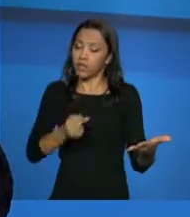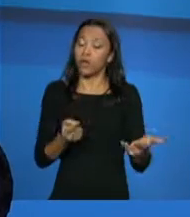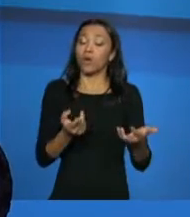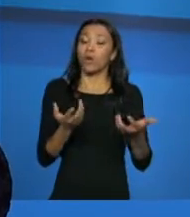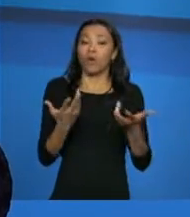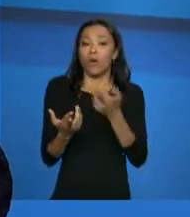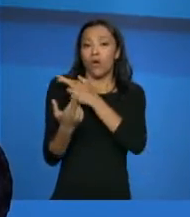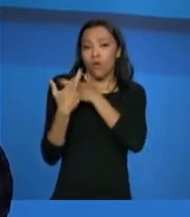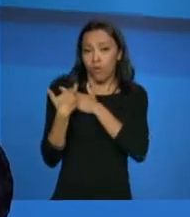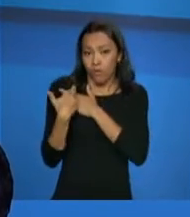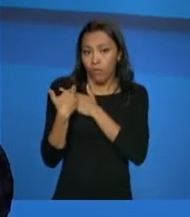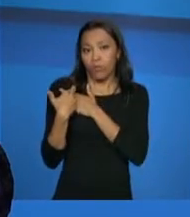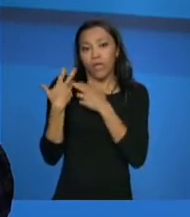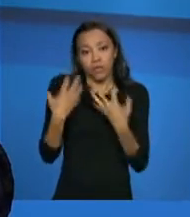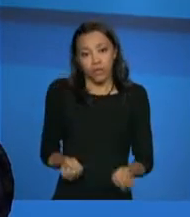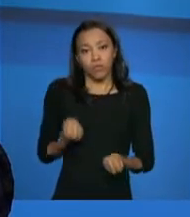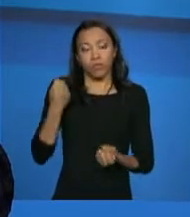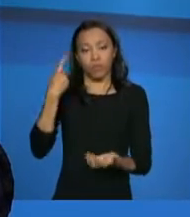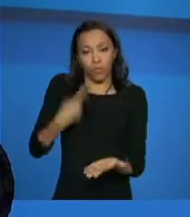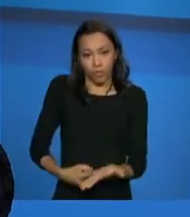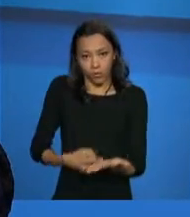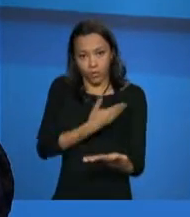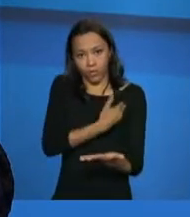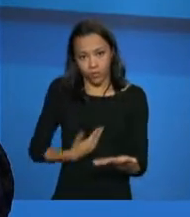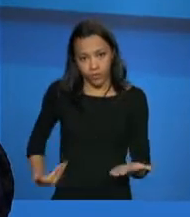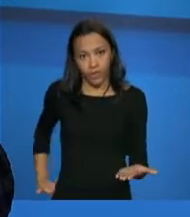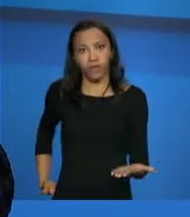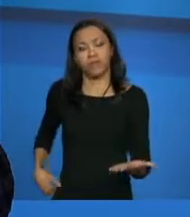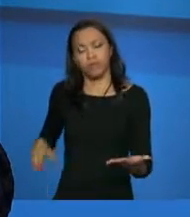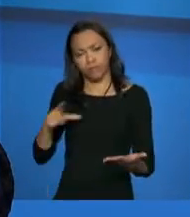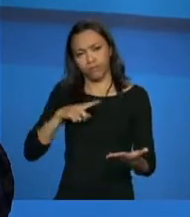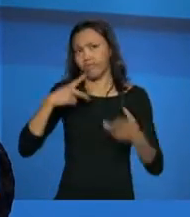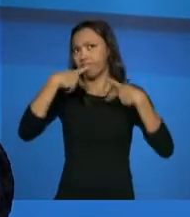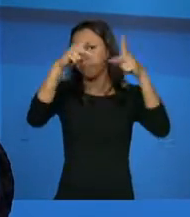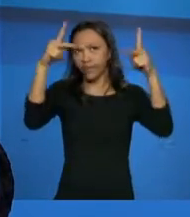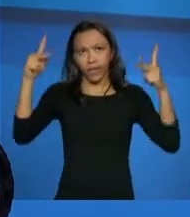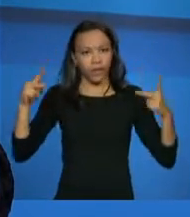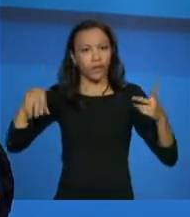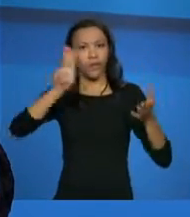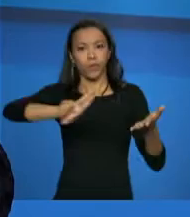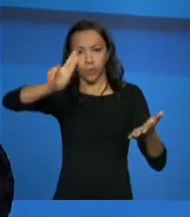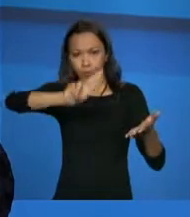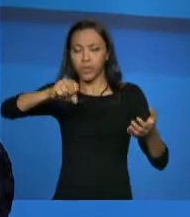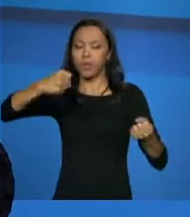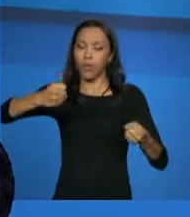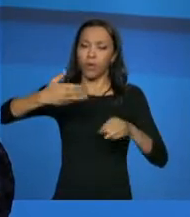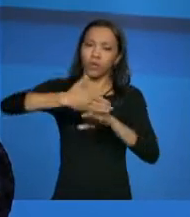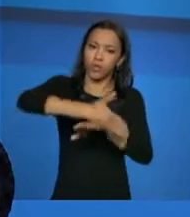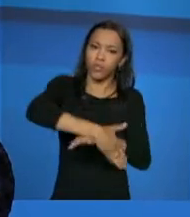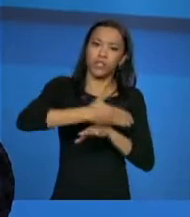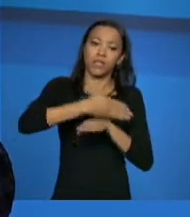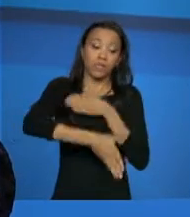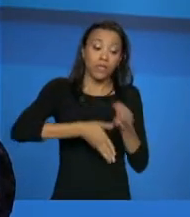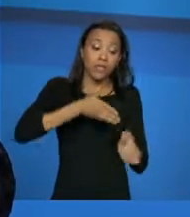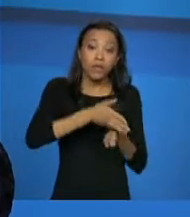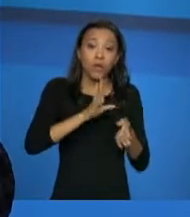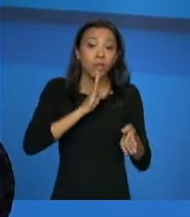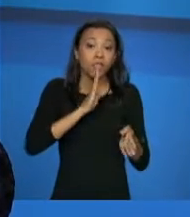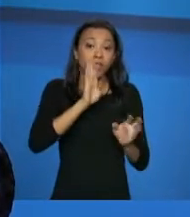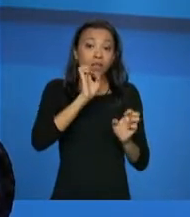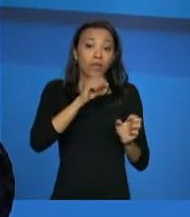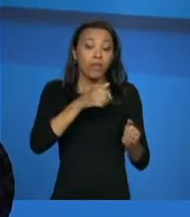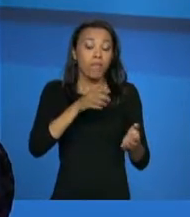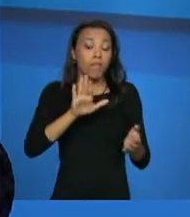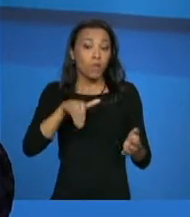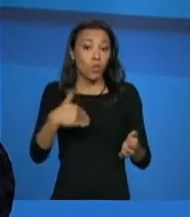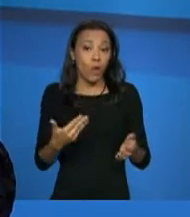que assumir na sua esfera. Eles têm a base do Cadastro para fazer os batimentos, para fazer as seleções da família, para ajudar. Mas, quando a gente fala